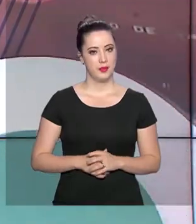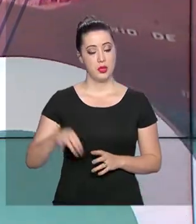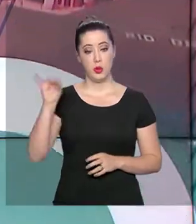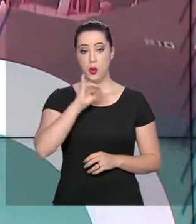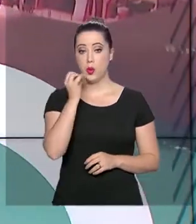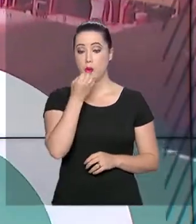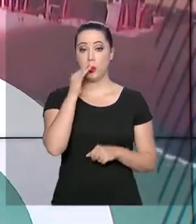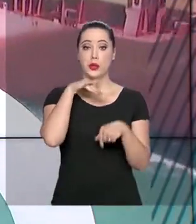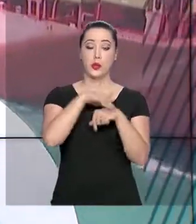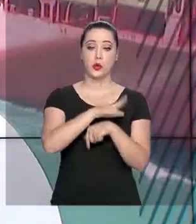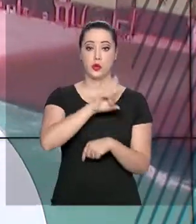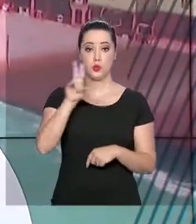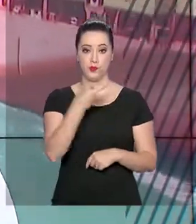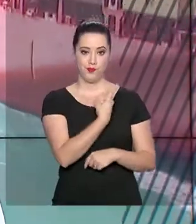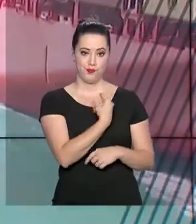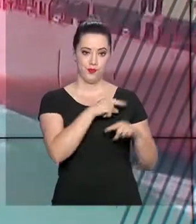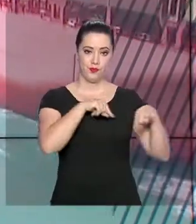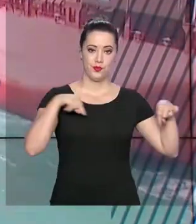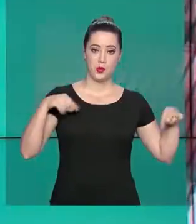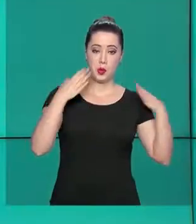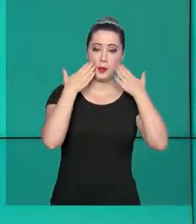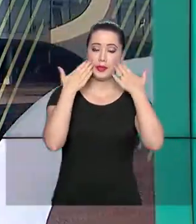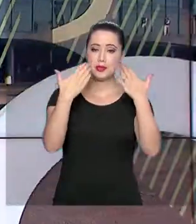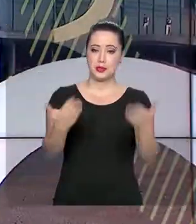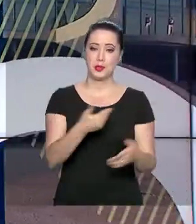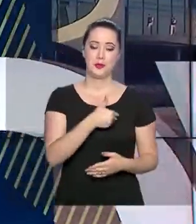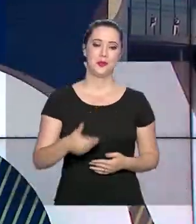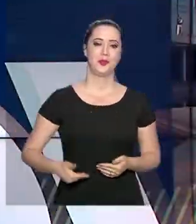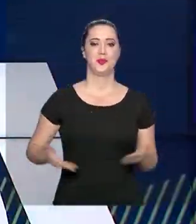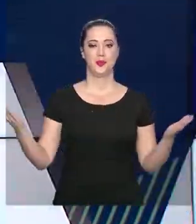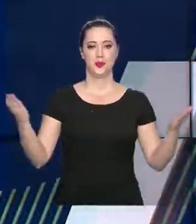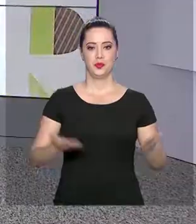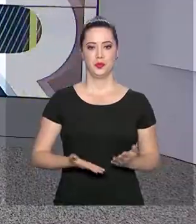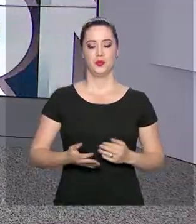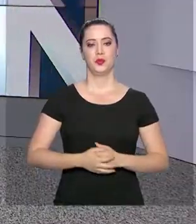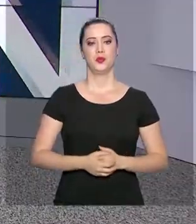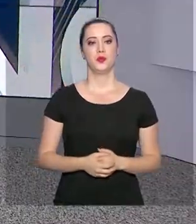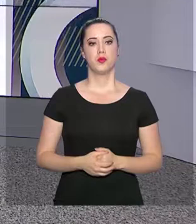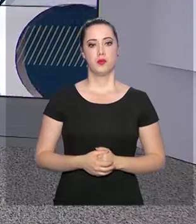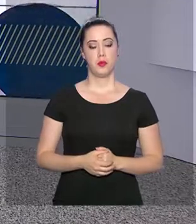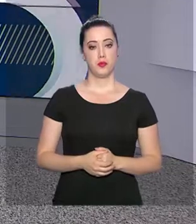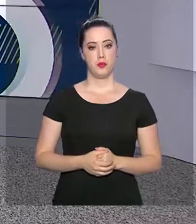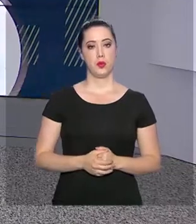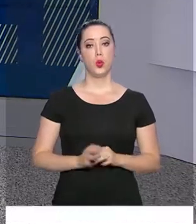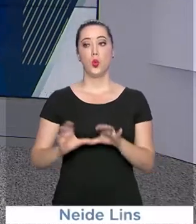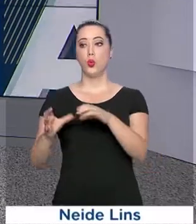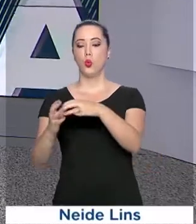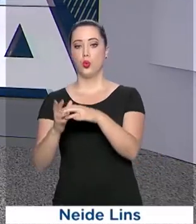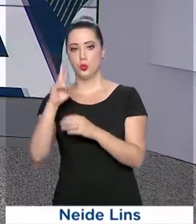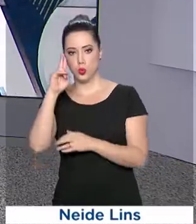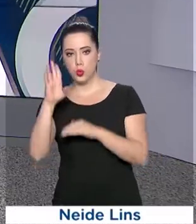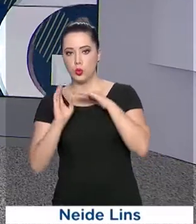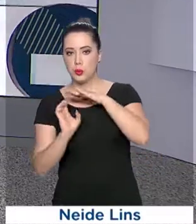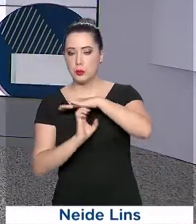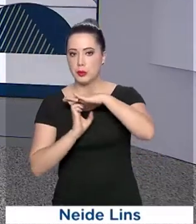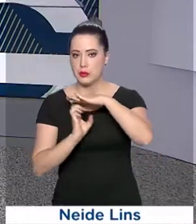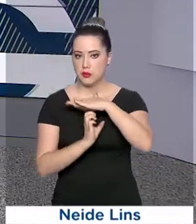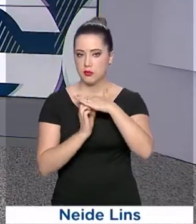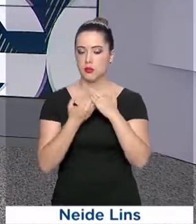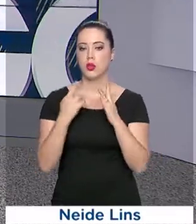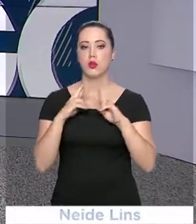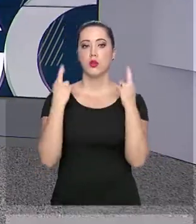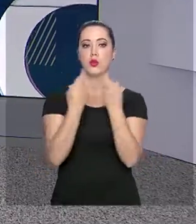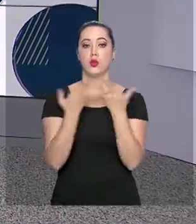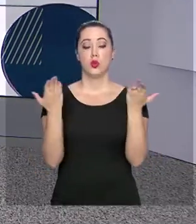Olá, boa noite, eu sou Roberto Camargo e já estamos de volta com o governo agora. Empresários se reuniram hoje em Aracaju,